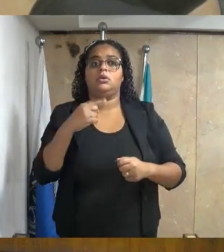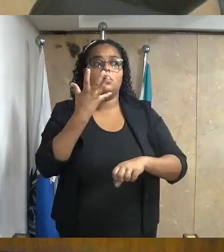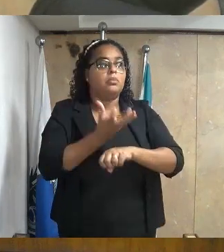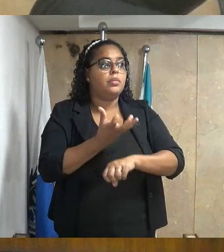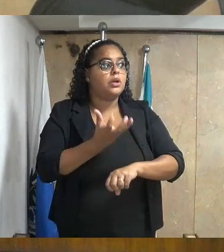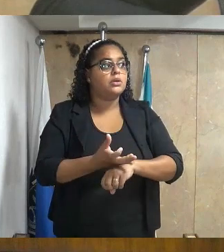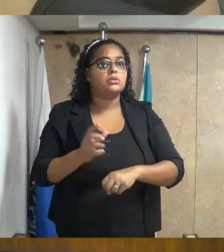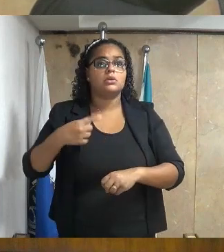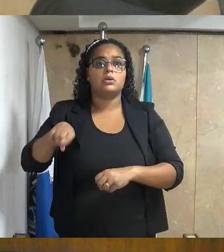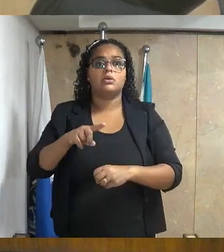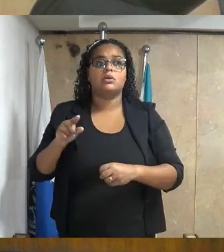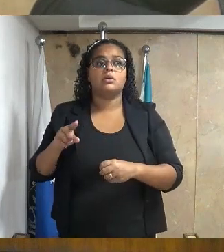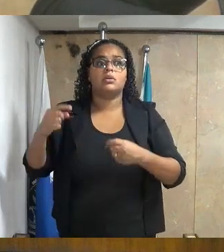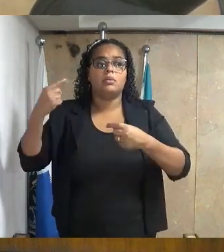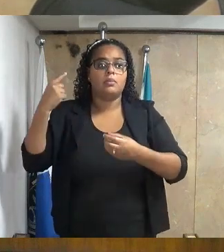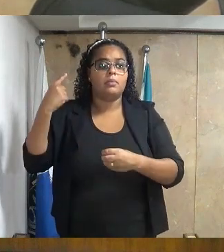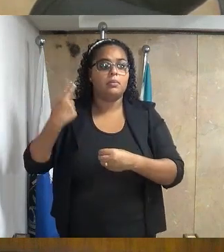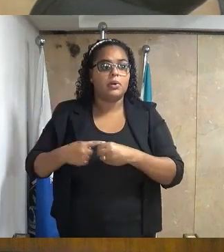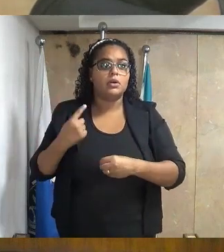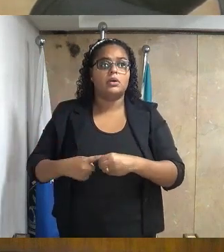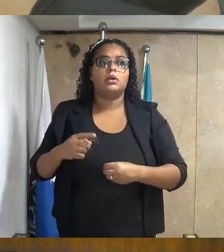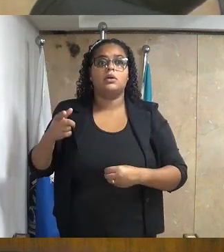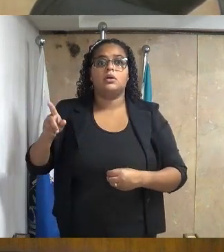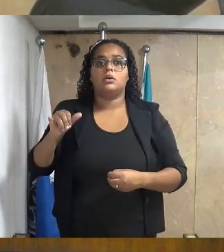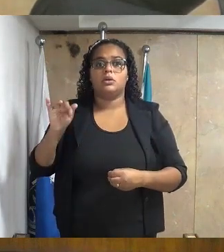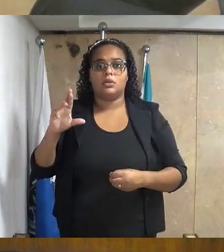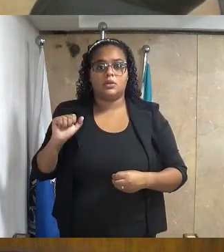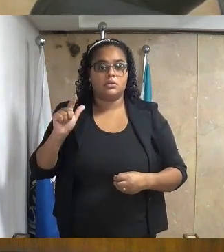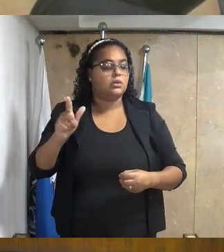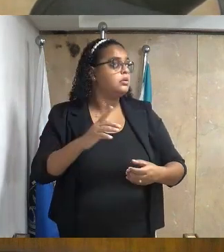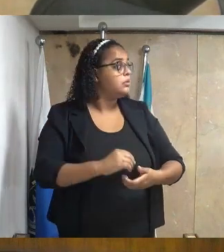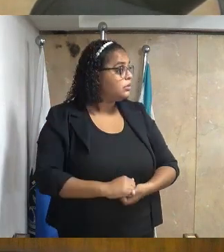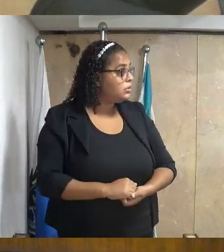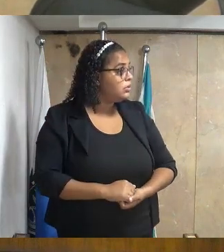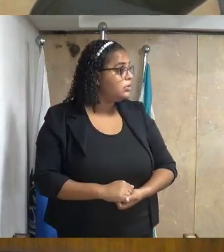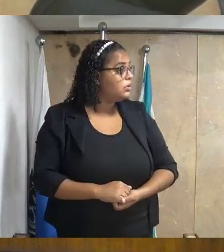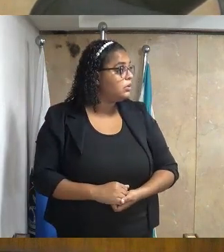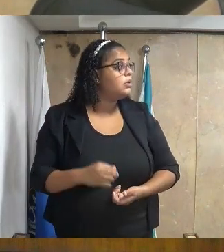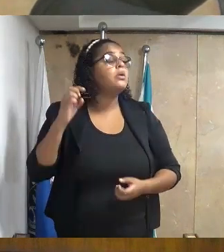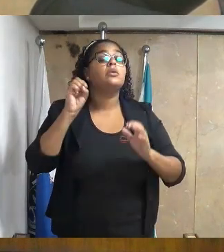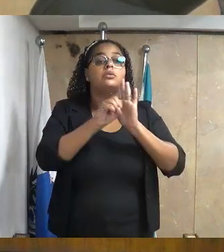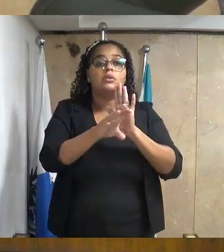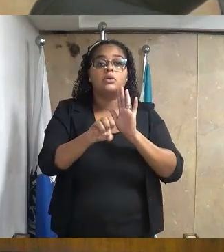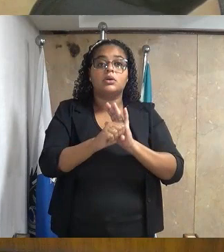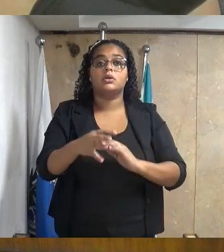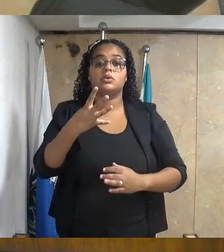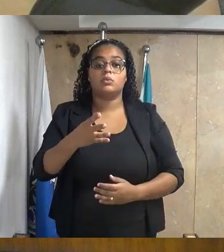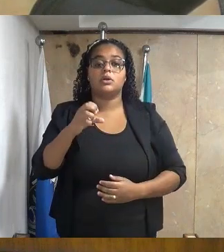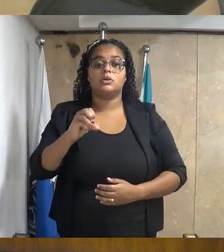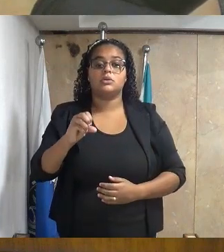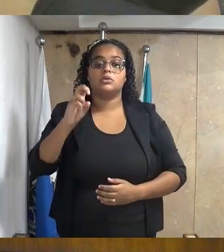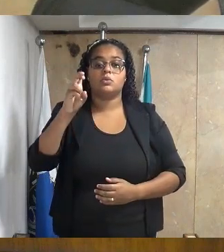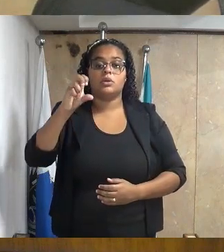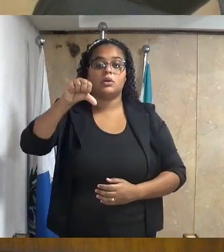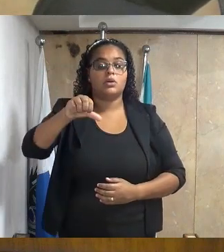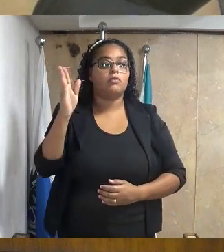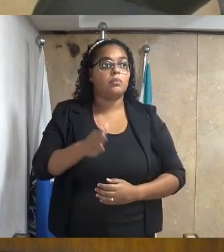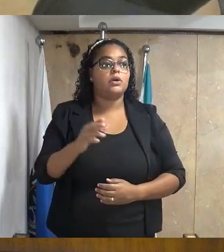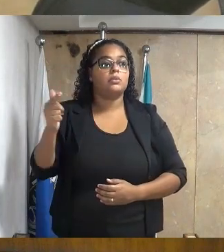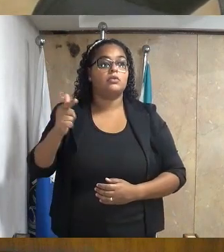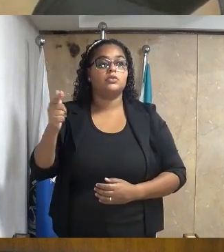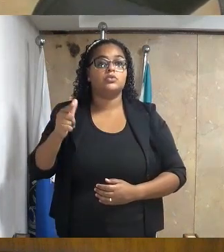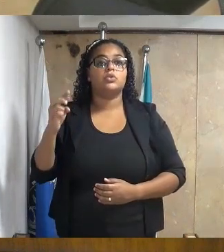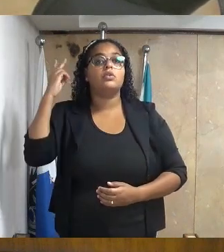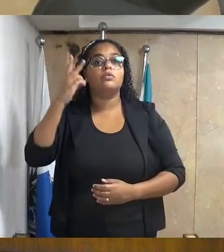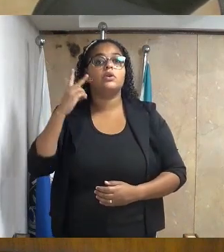Coronel João Teles, localizada no bairro de Itatiaia, primeiro distrito deste município. Indicação número 47, 51, barra 2022, do